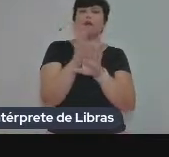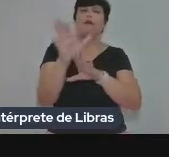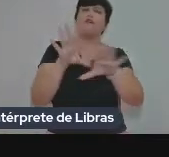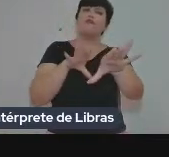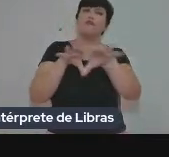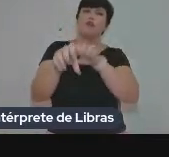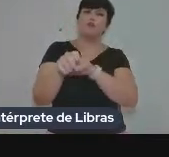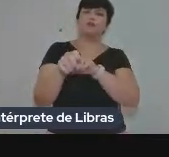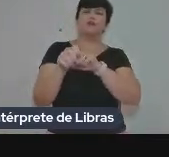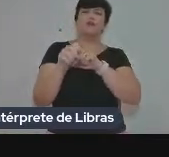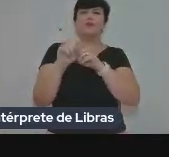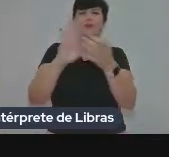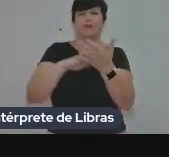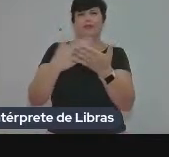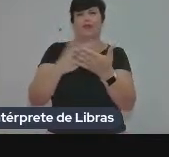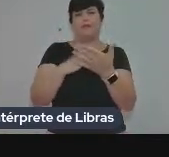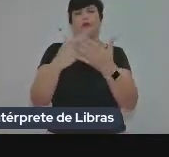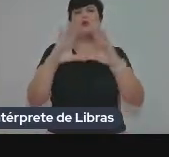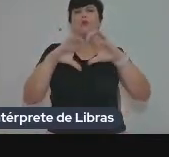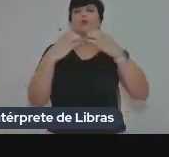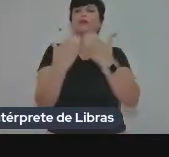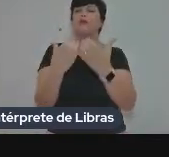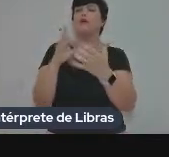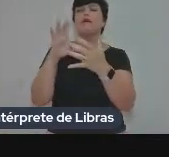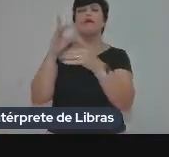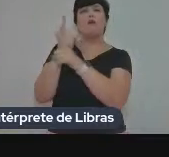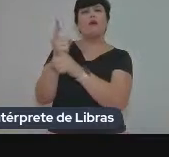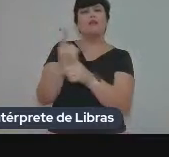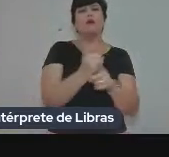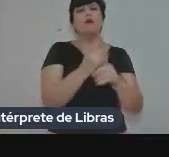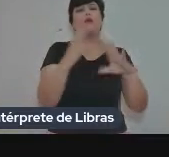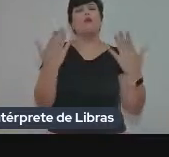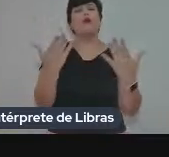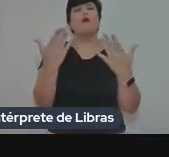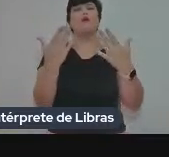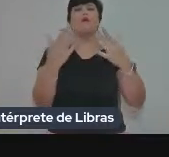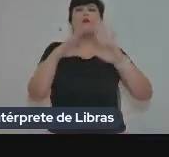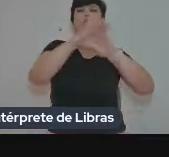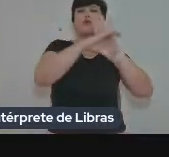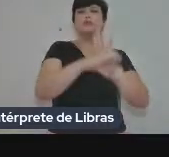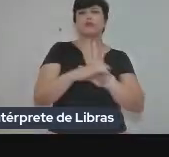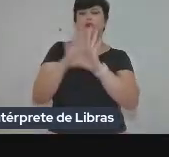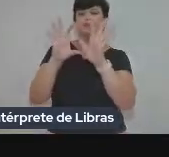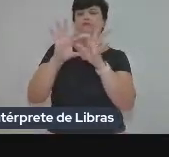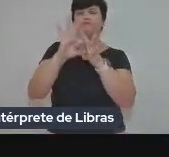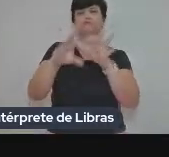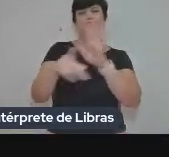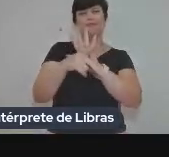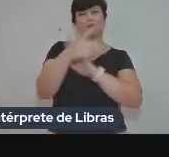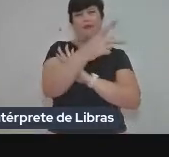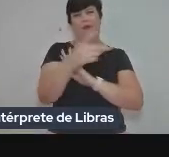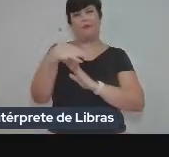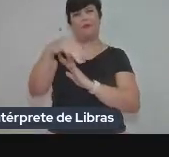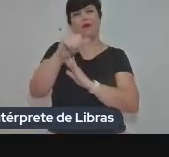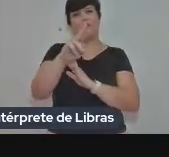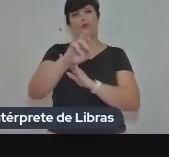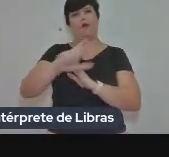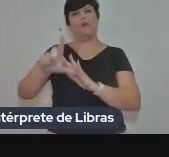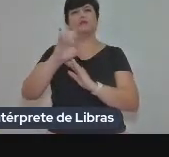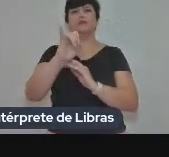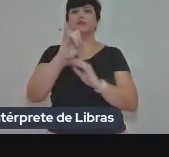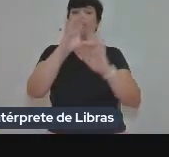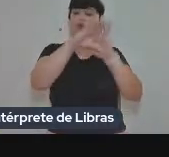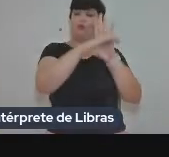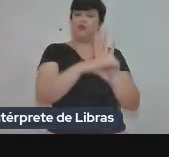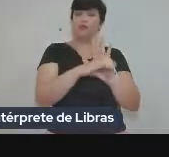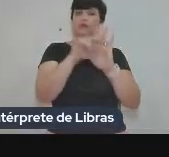de intérpretes comunitárias, identificar quais são os conceitos subjacentes a esses manuais e se esses conceitos são